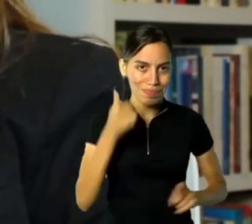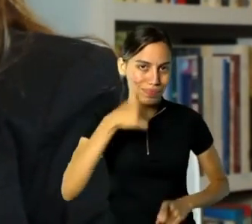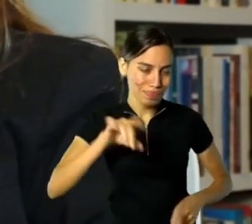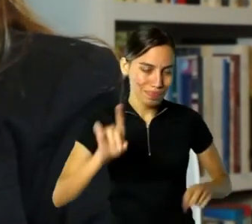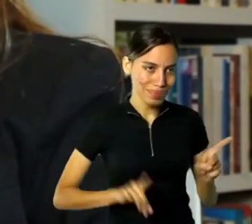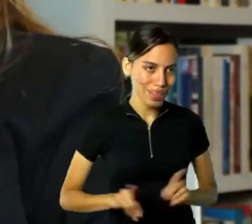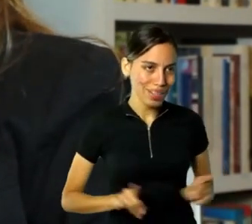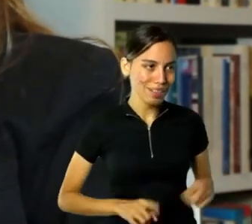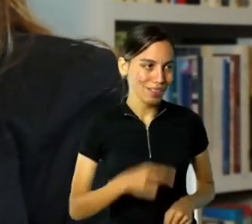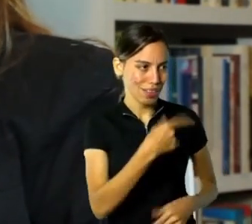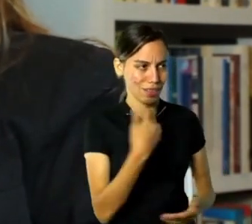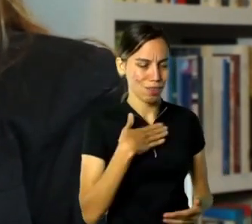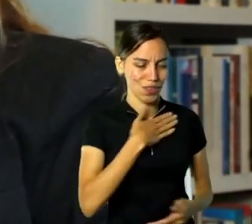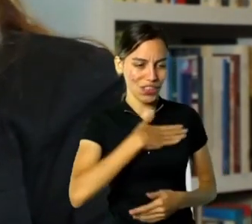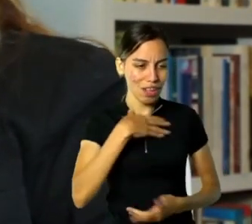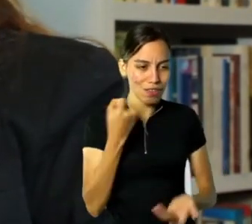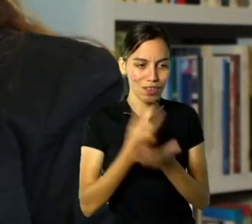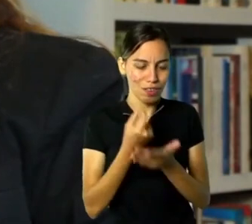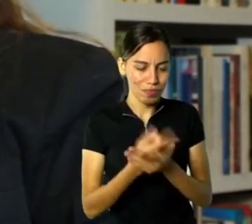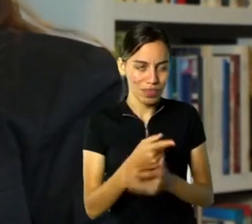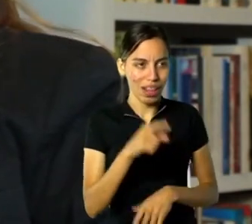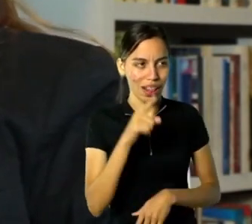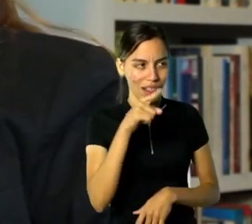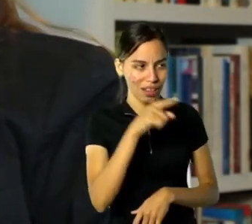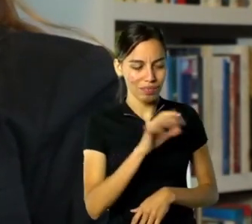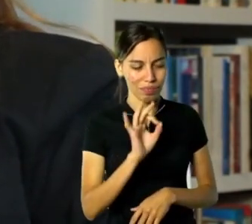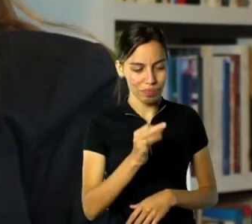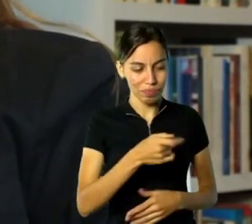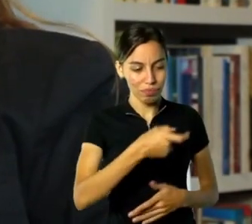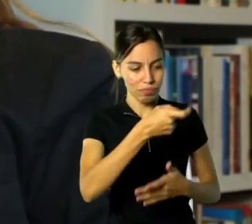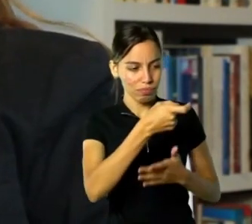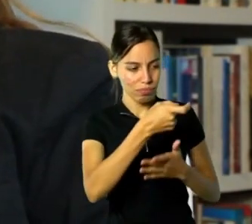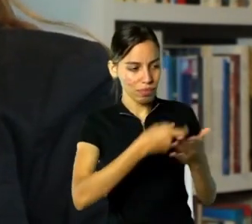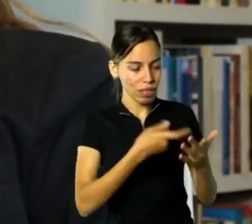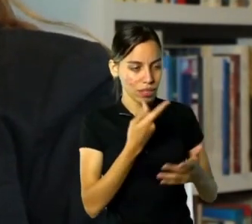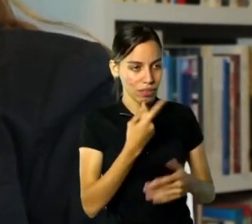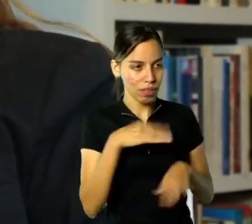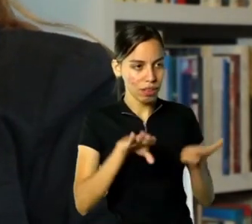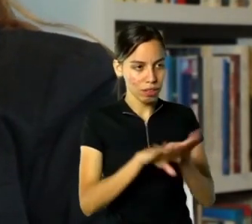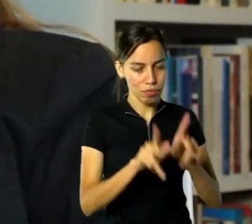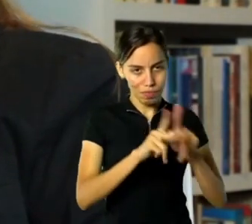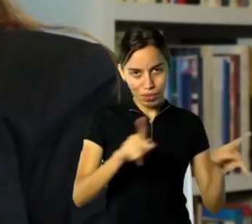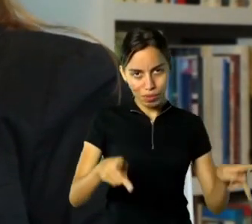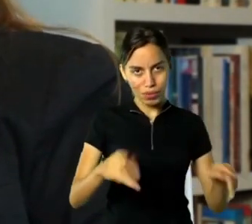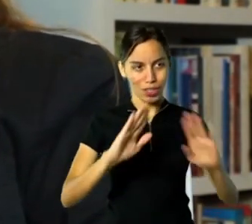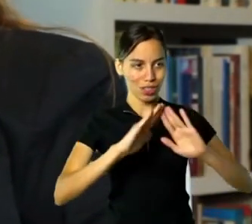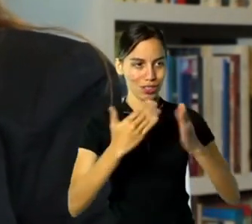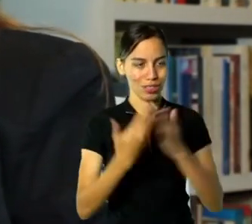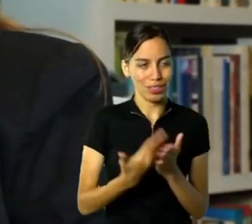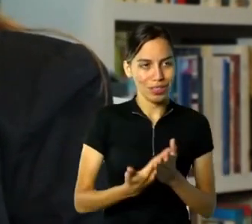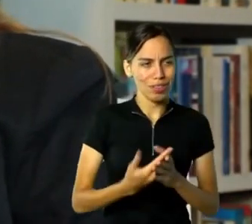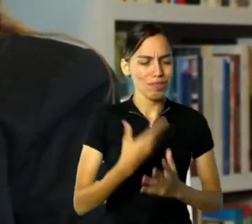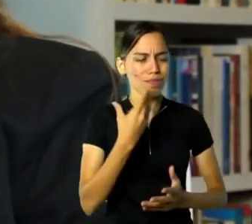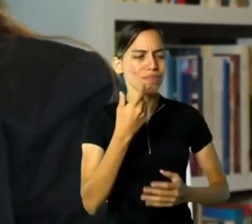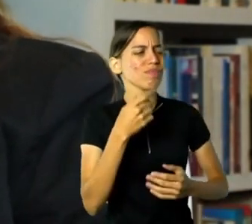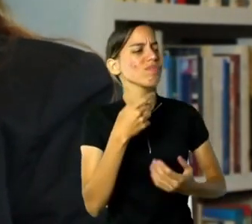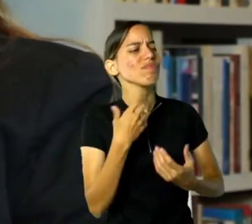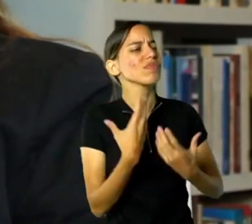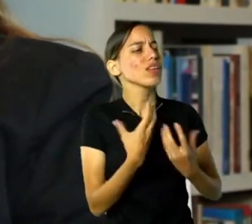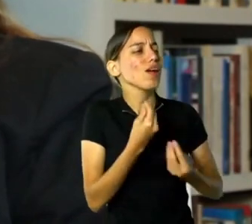fala também dos seus professores, do seu colégio. E, assim, como que você guarda essas